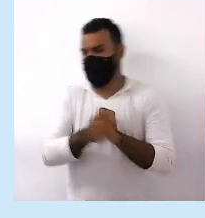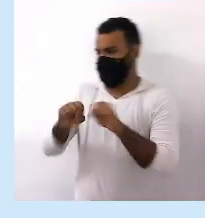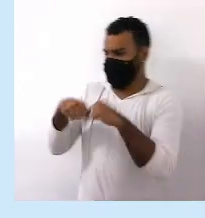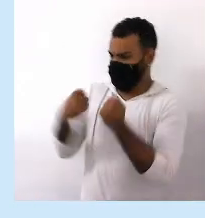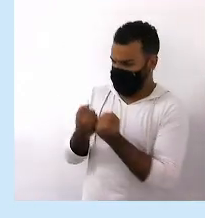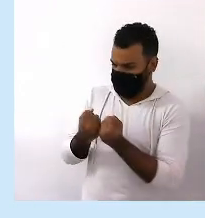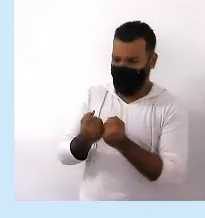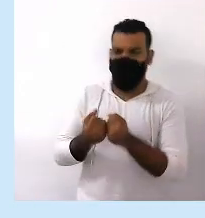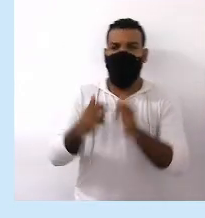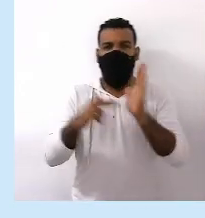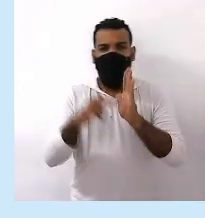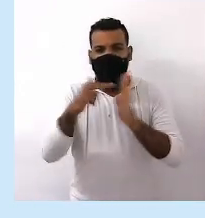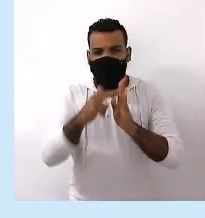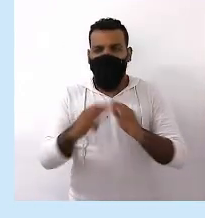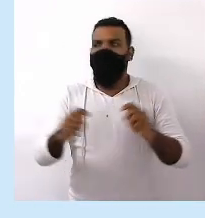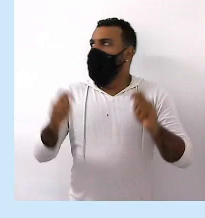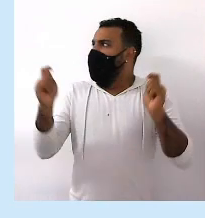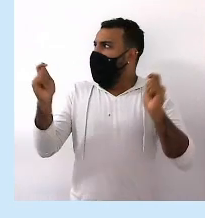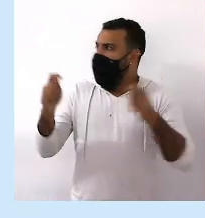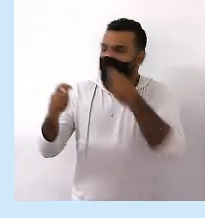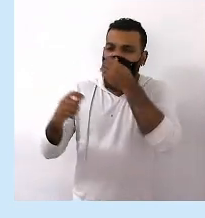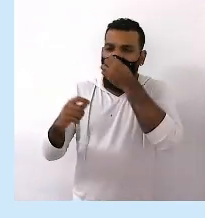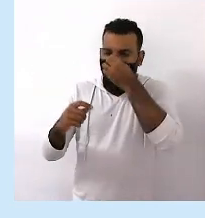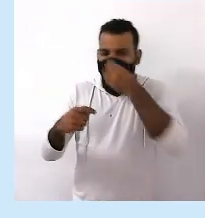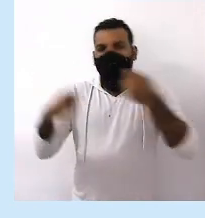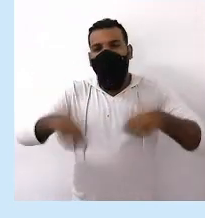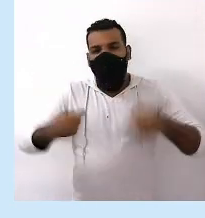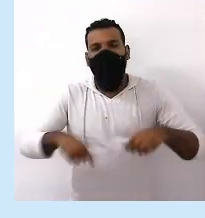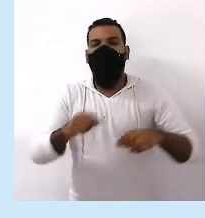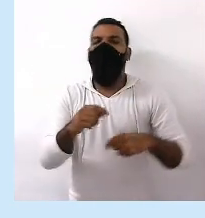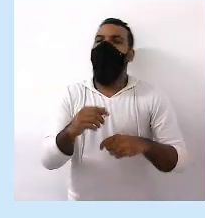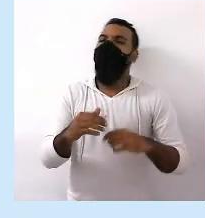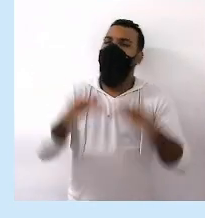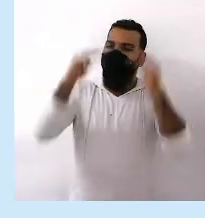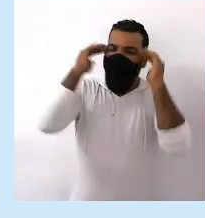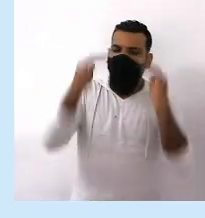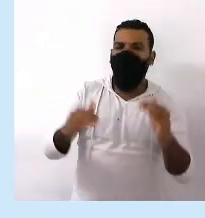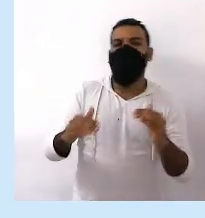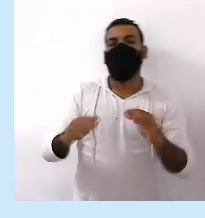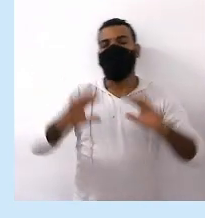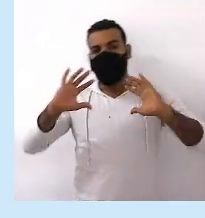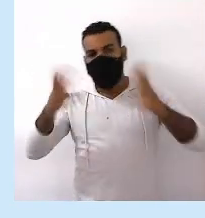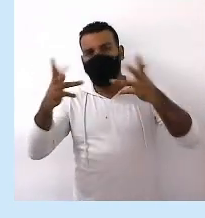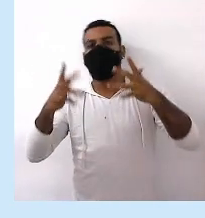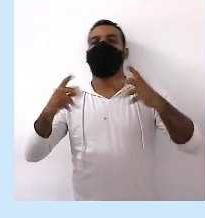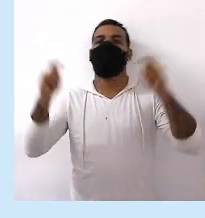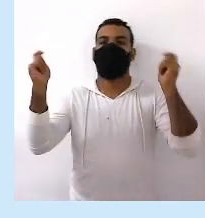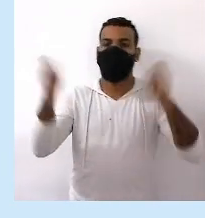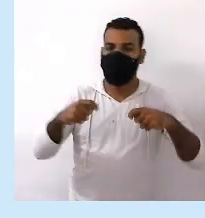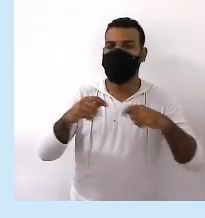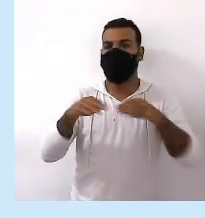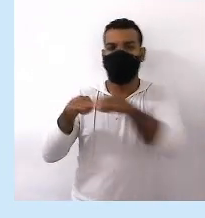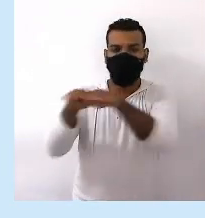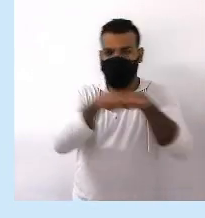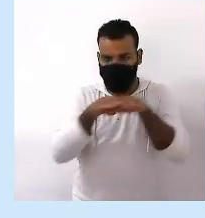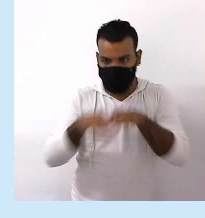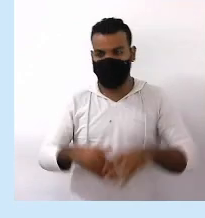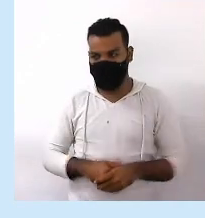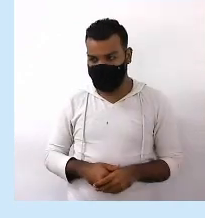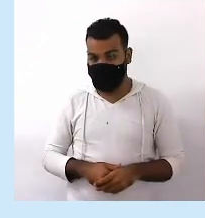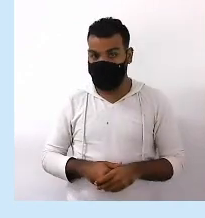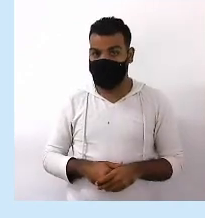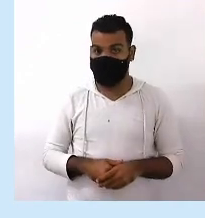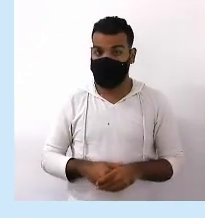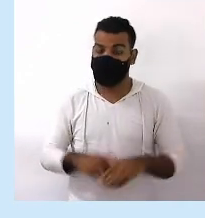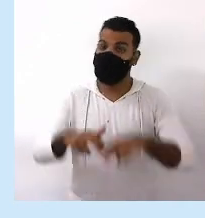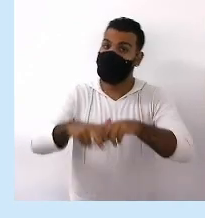elas servem para que haja, gente Ordem Para que tudo aconteça de forma harmoniosa Por